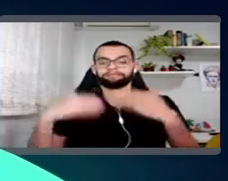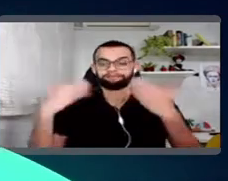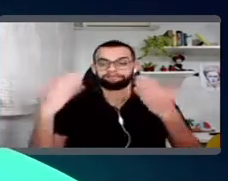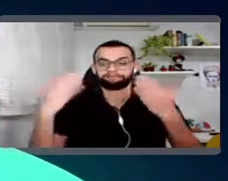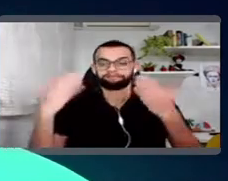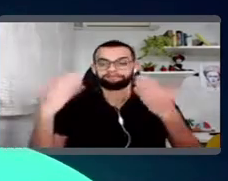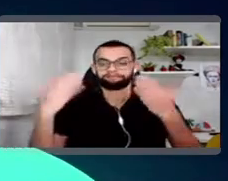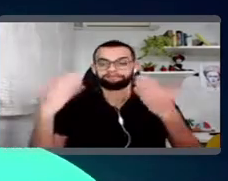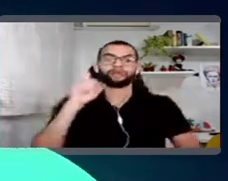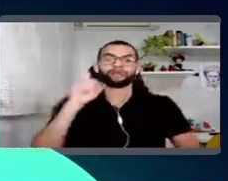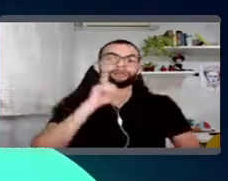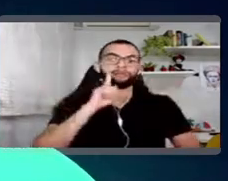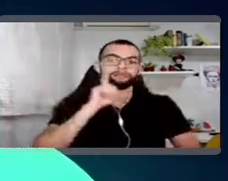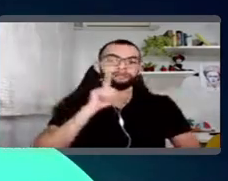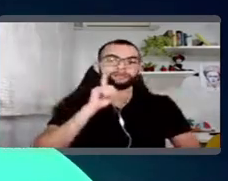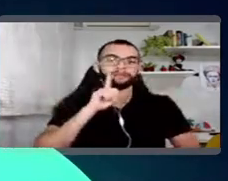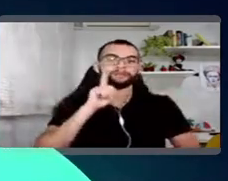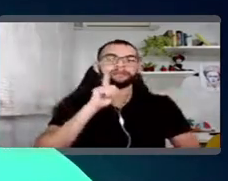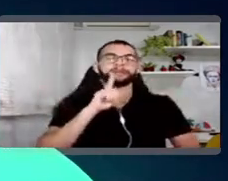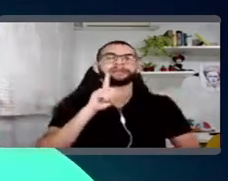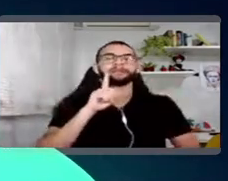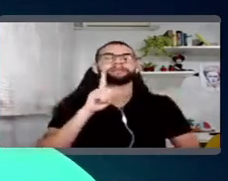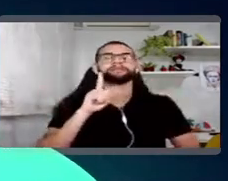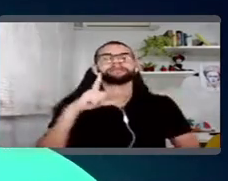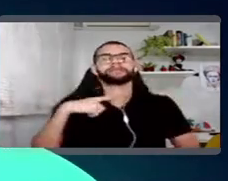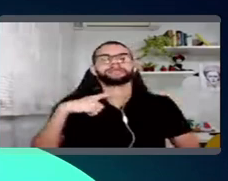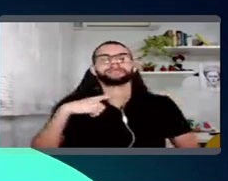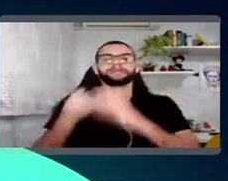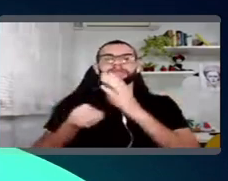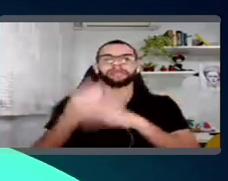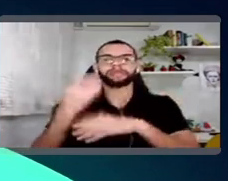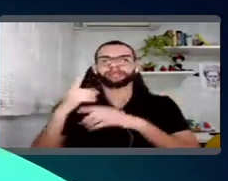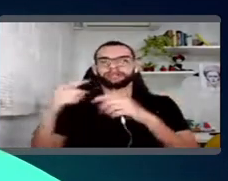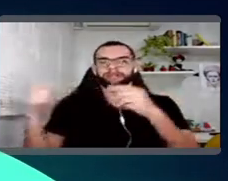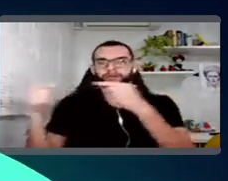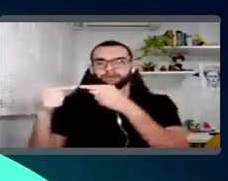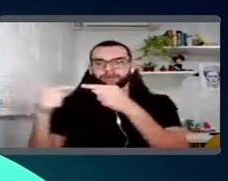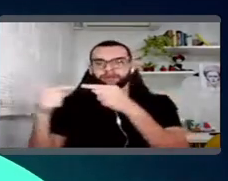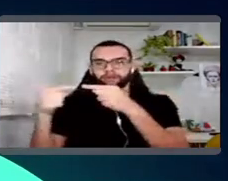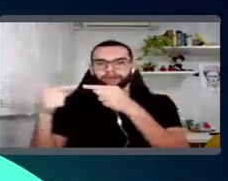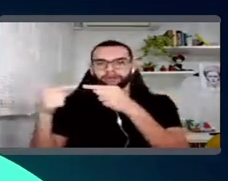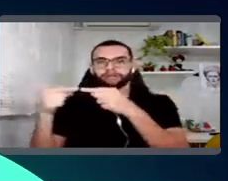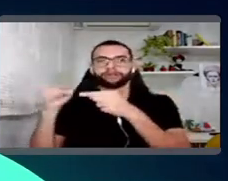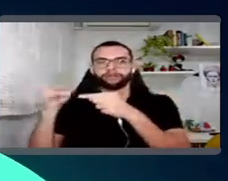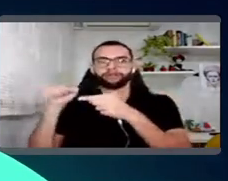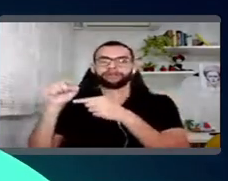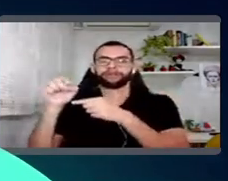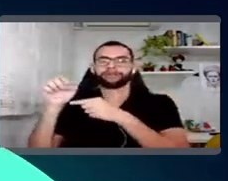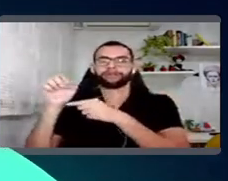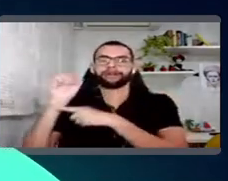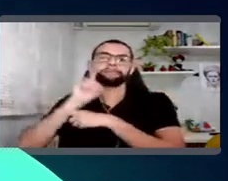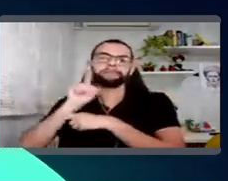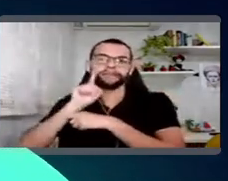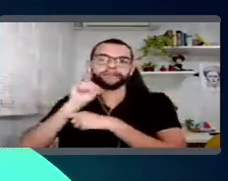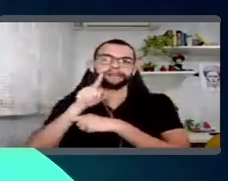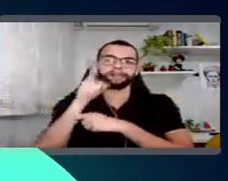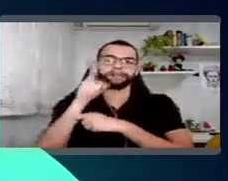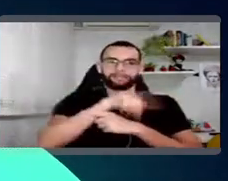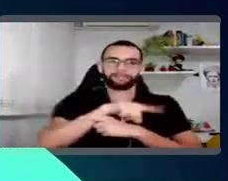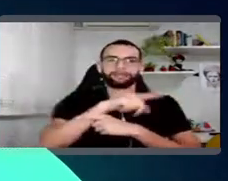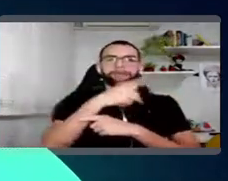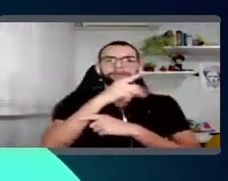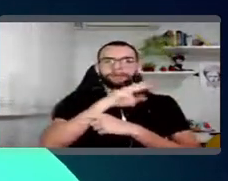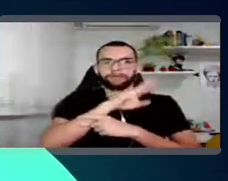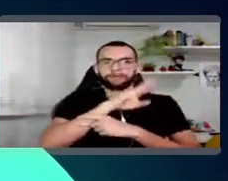Americanas S.A. Vem justamente dessa combinação de lojas americanas com B2W Digital. E a gente vem